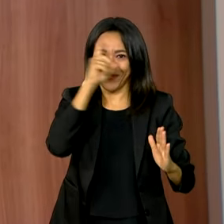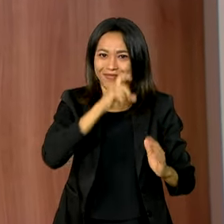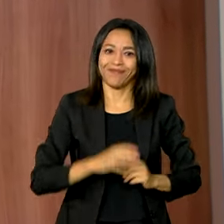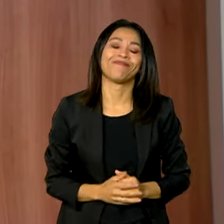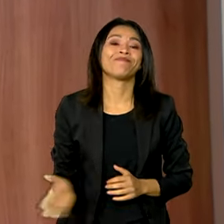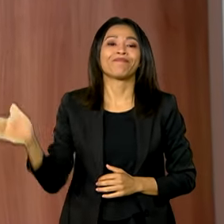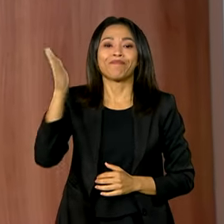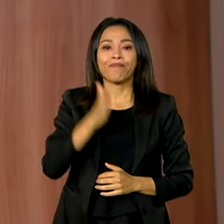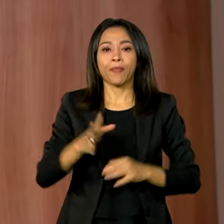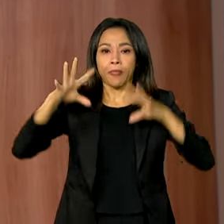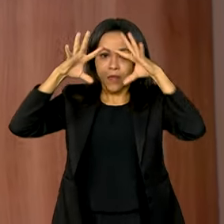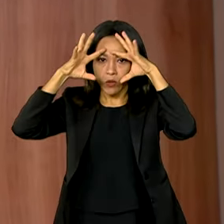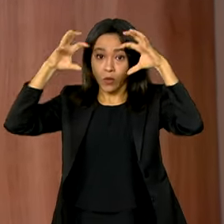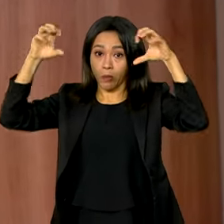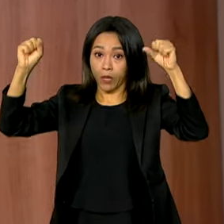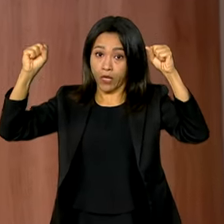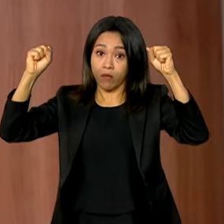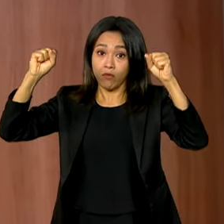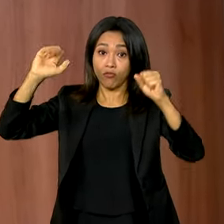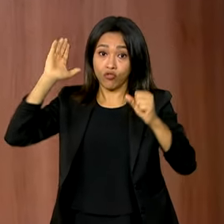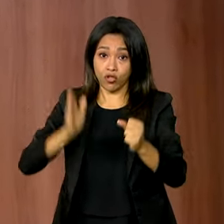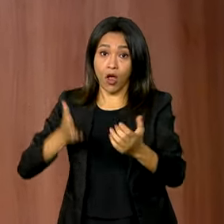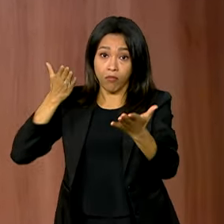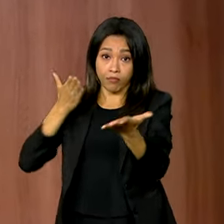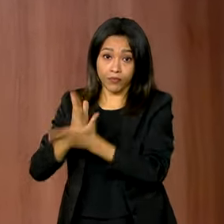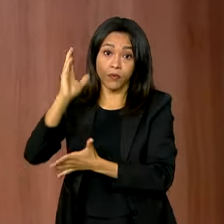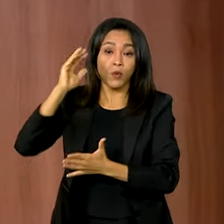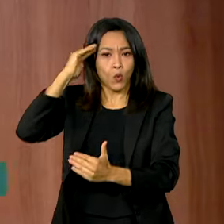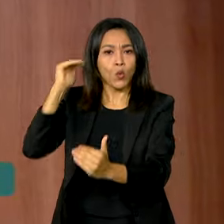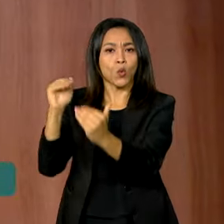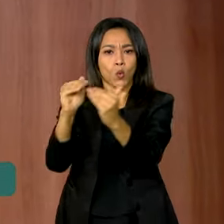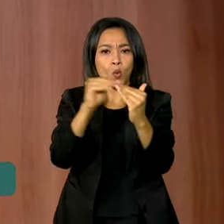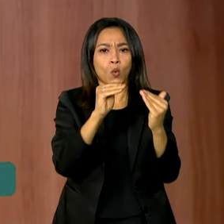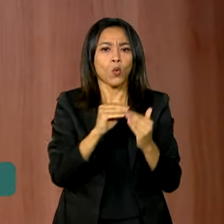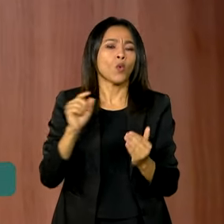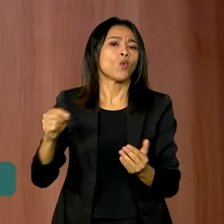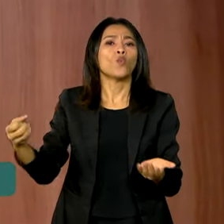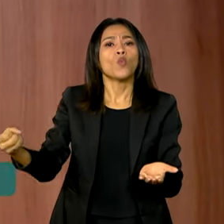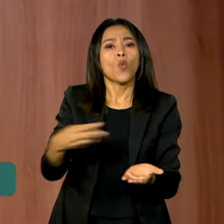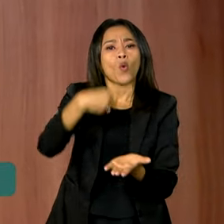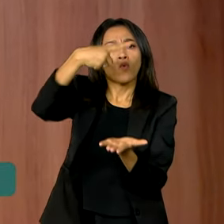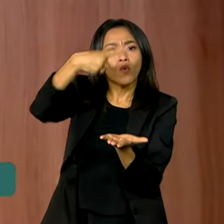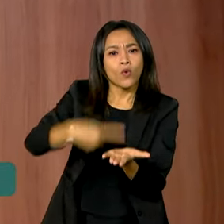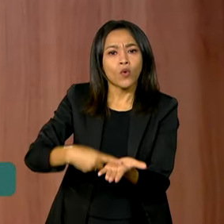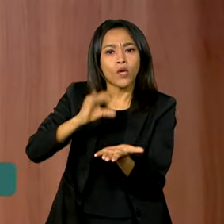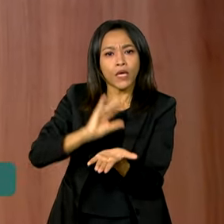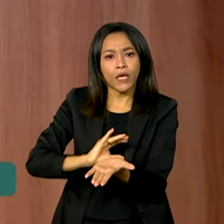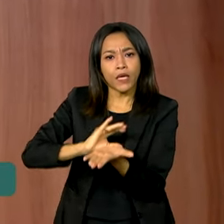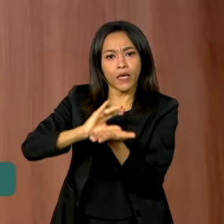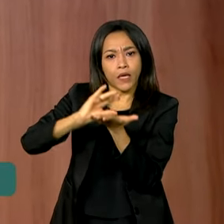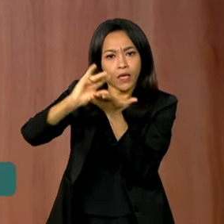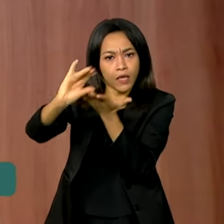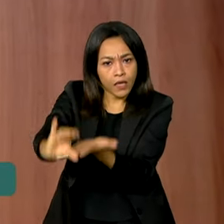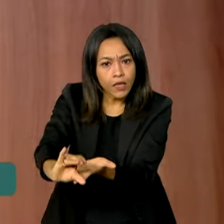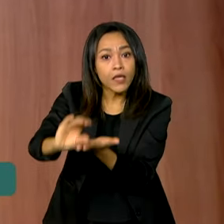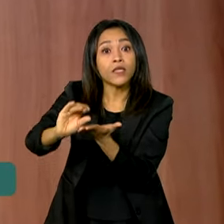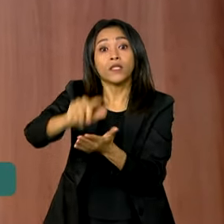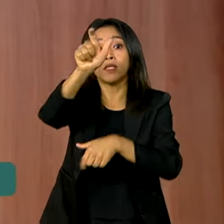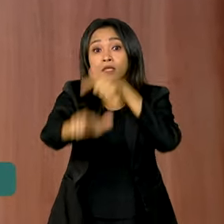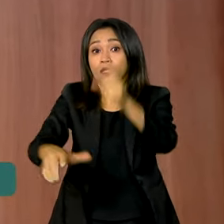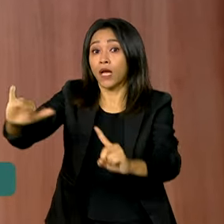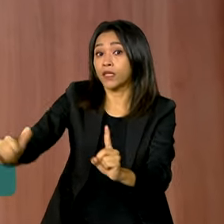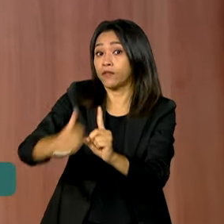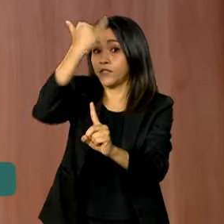Supremo Tribunal Federal homologou por unanimidade um novo acordo que indeniza as vítimas do rompimento da barragem do Fundão, em